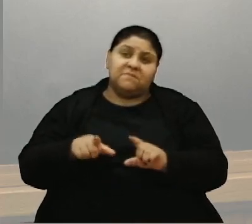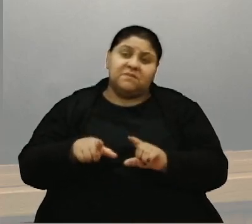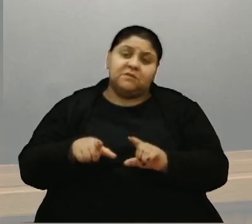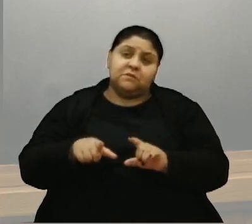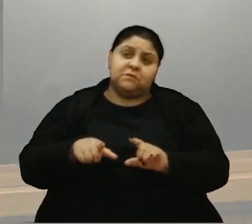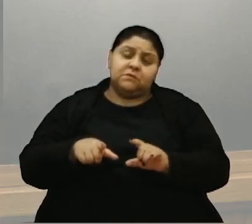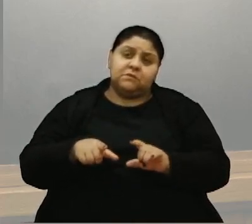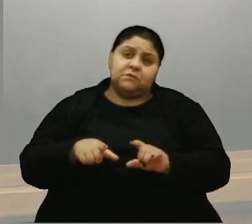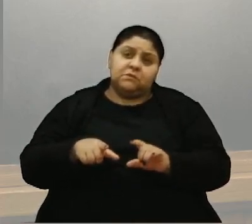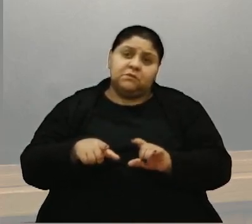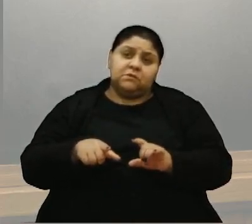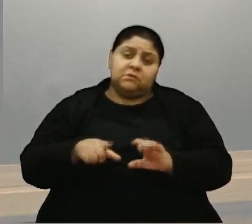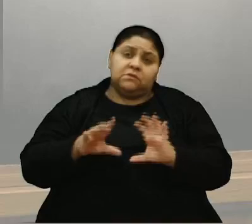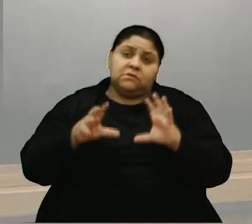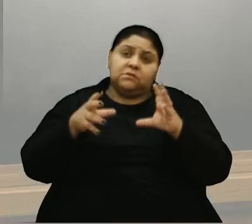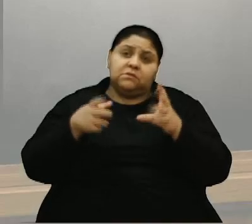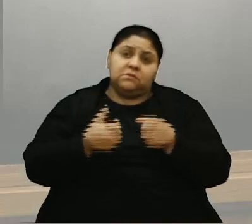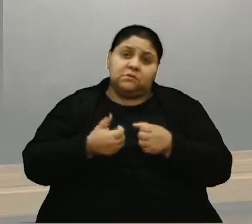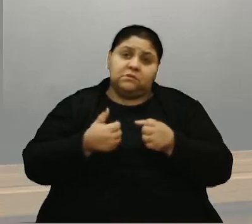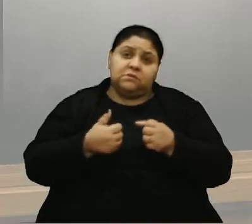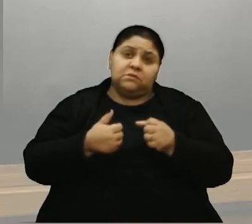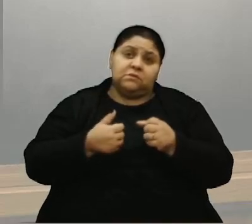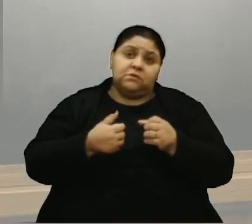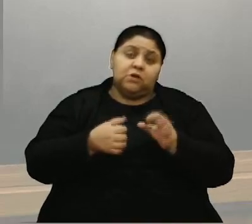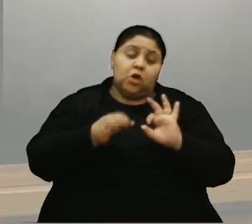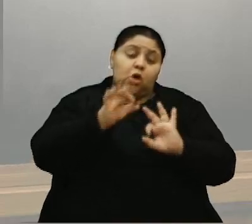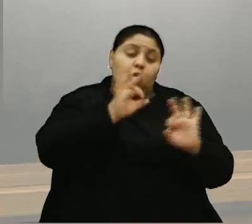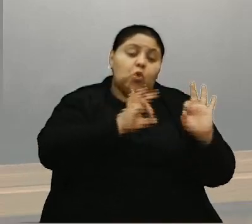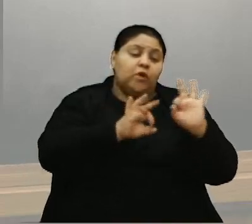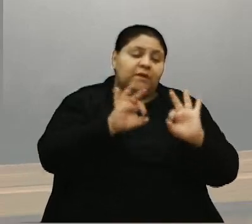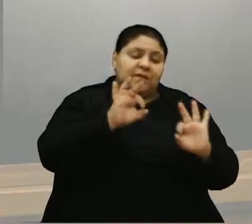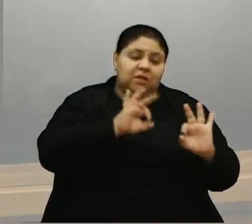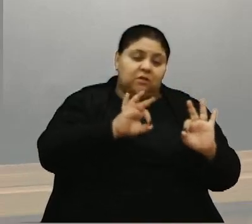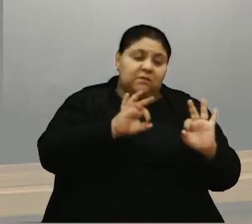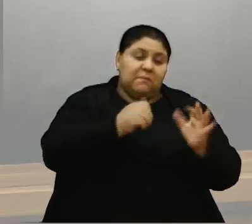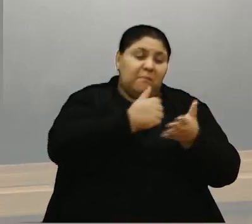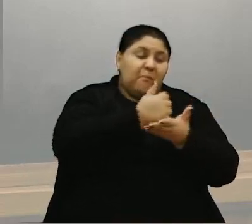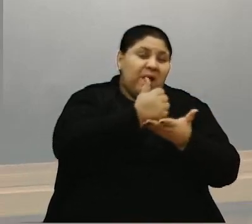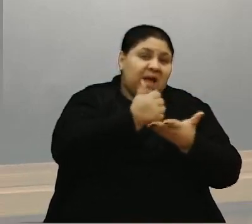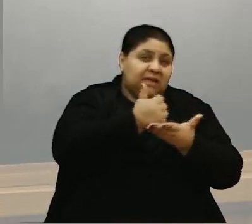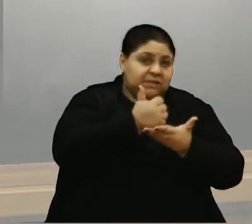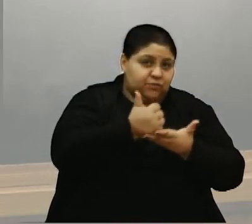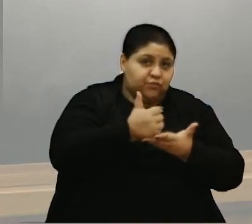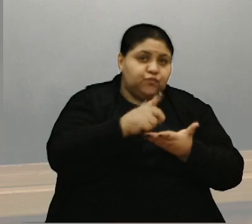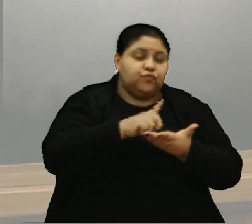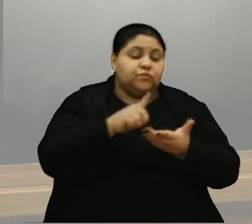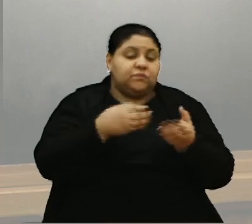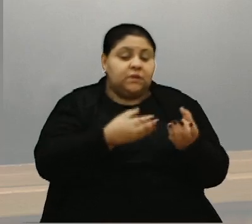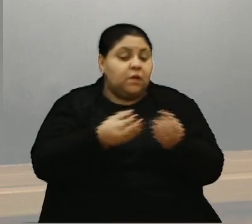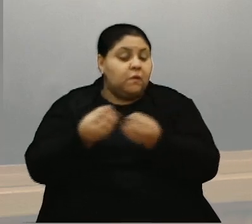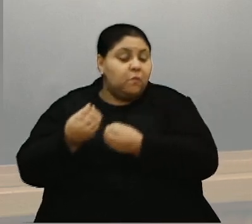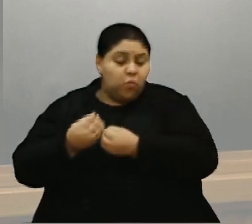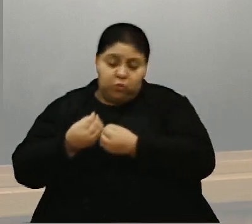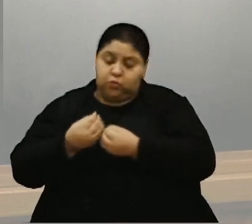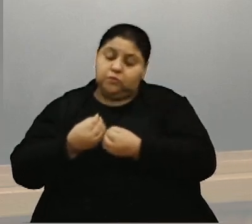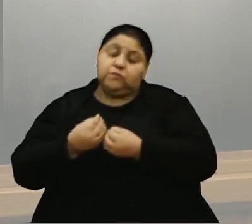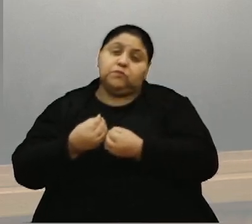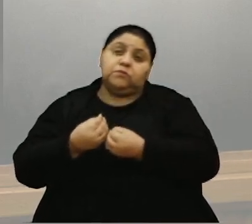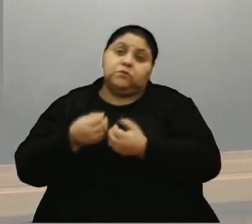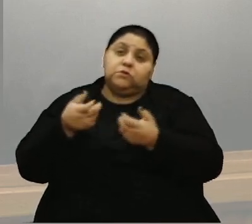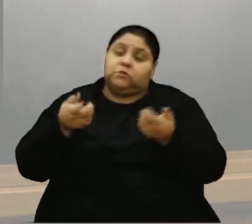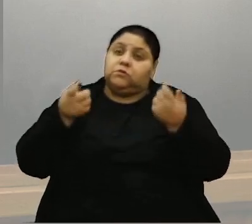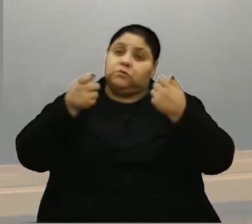questões paliativas. Eu acho que tem muitas situações que